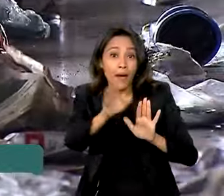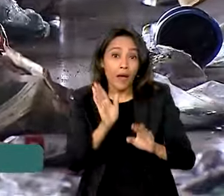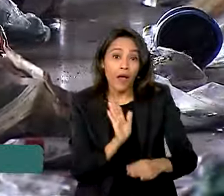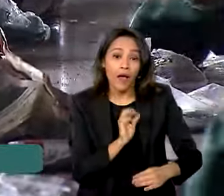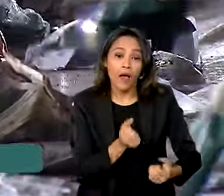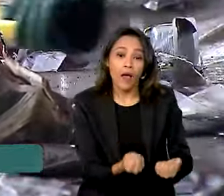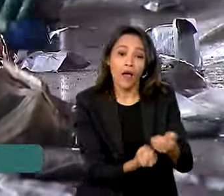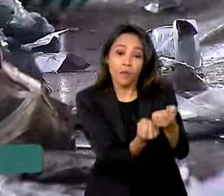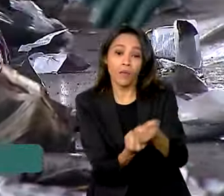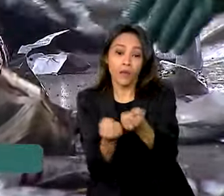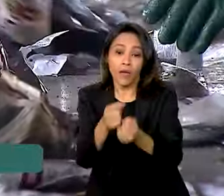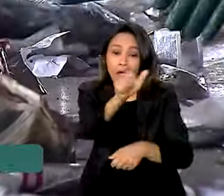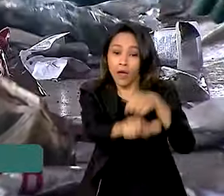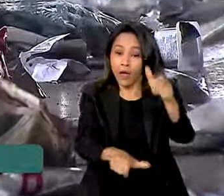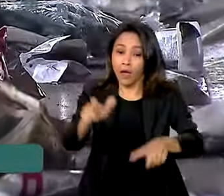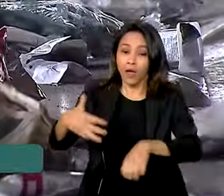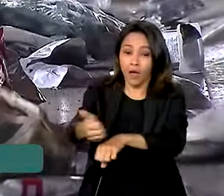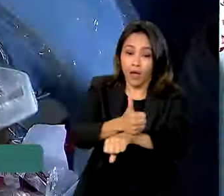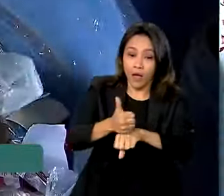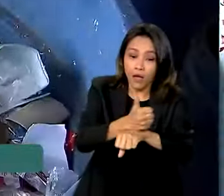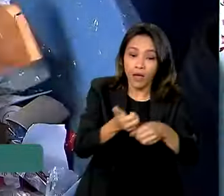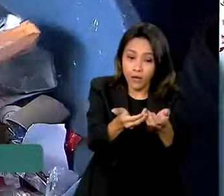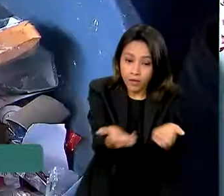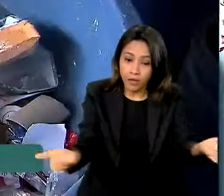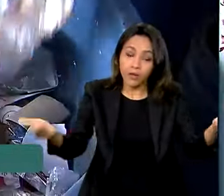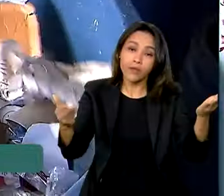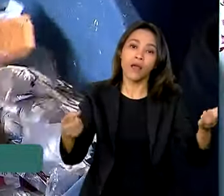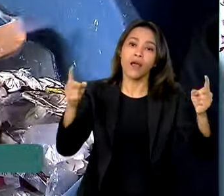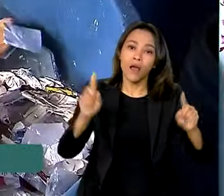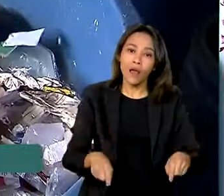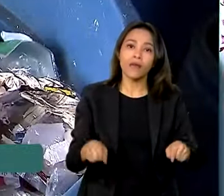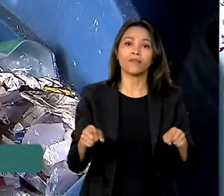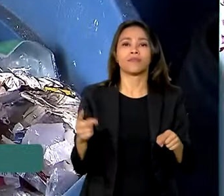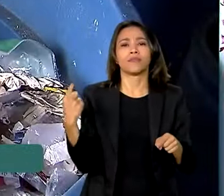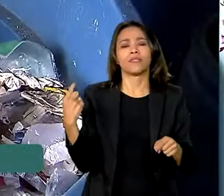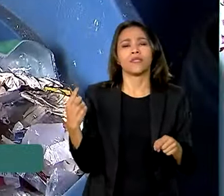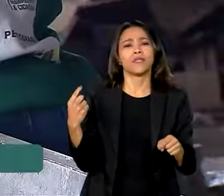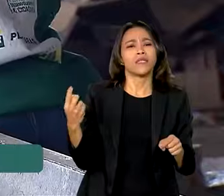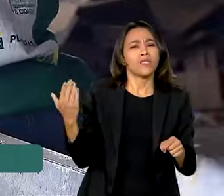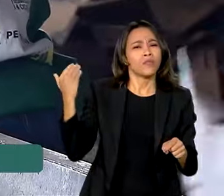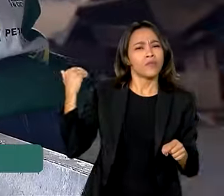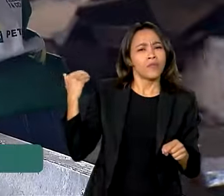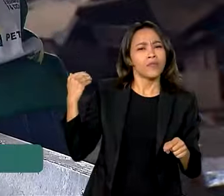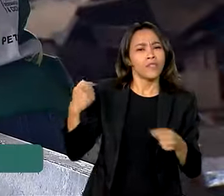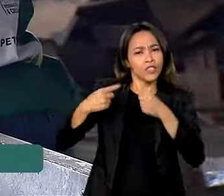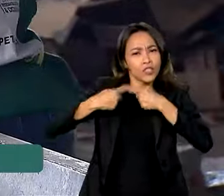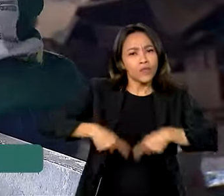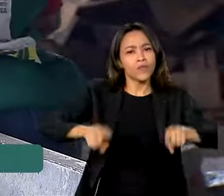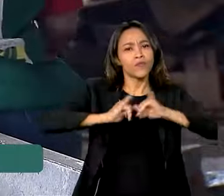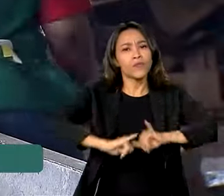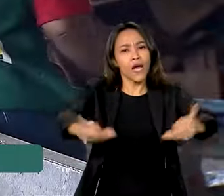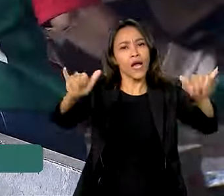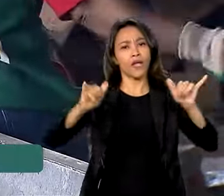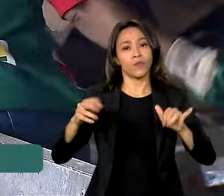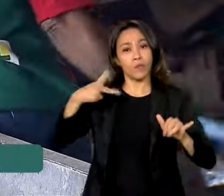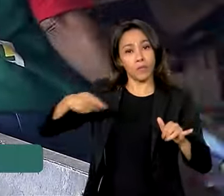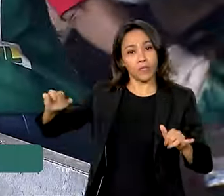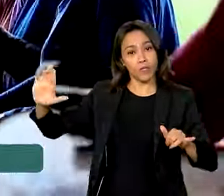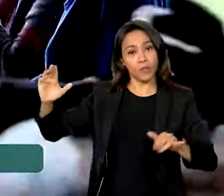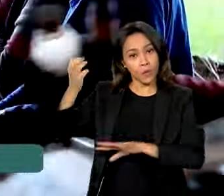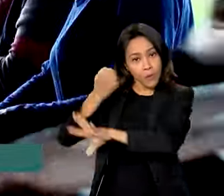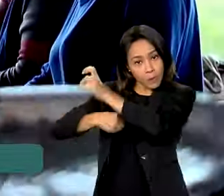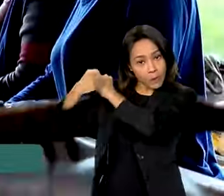Procatadores para a Reciclagem Popular, o antigo Procatador, relançado pelo presidente Lula no ano passado.